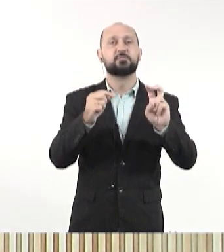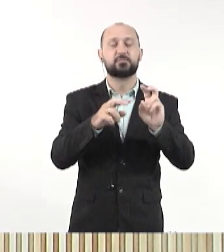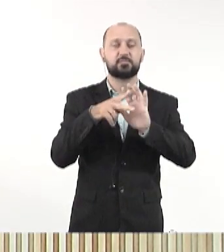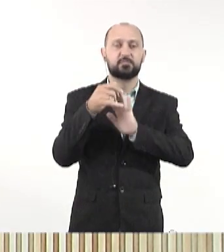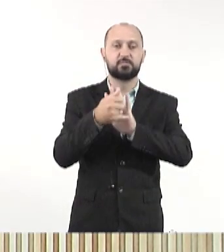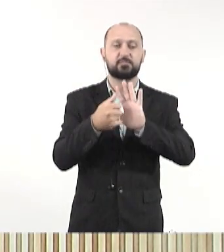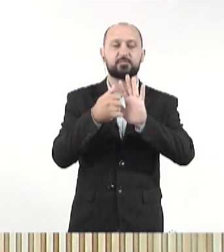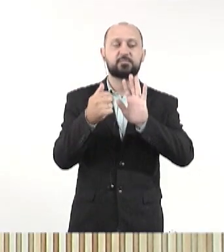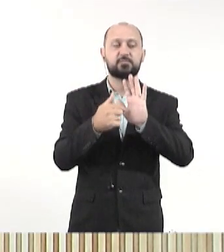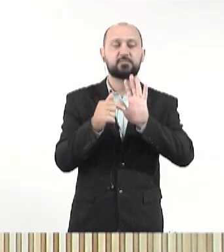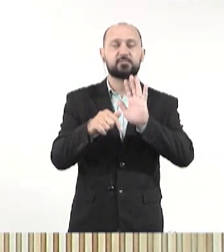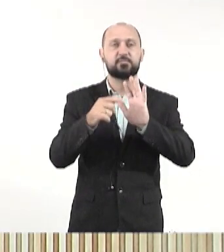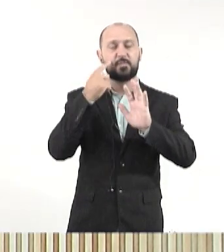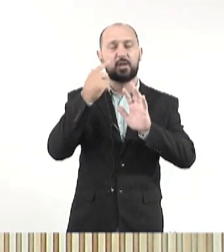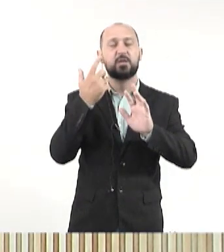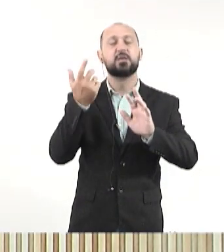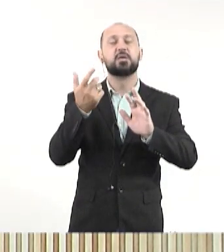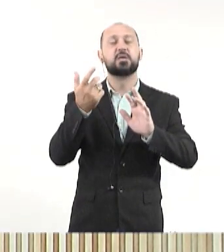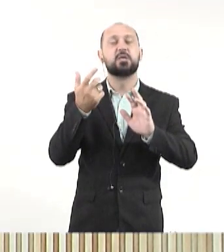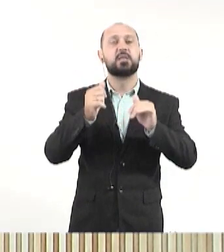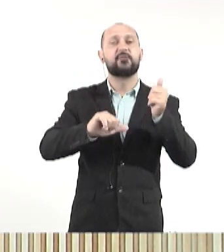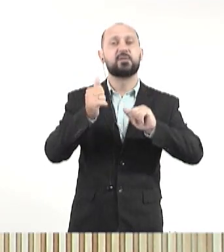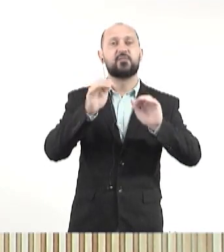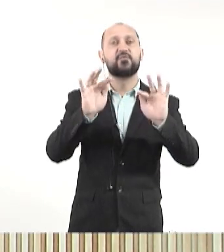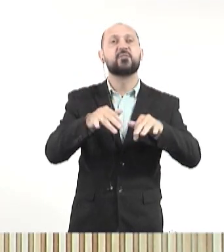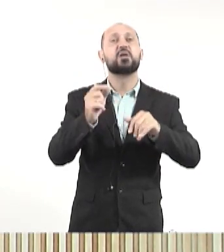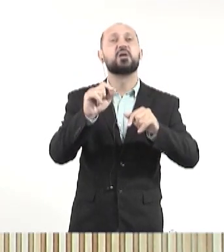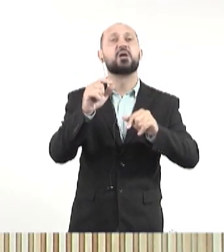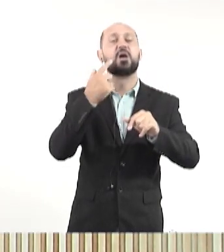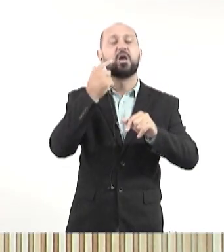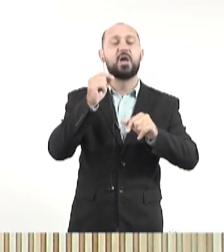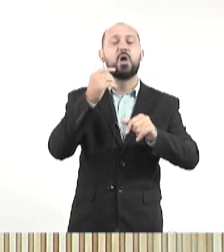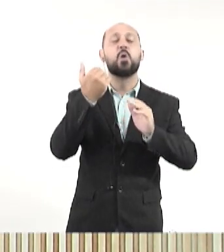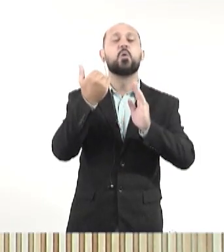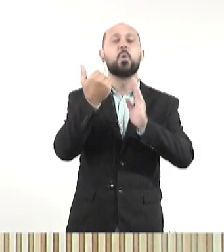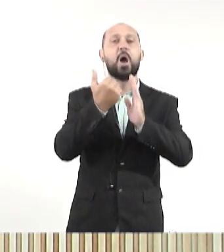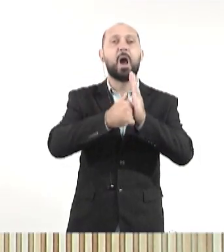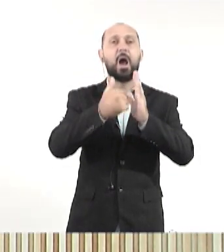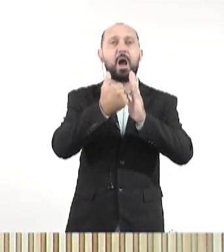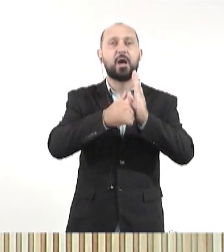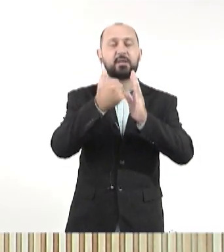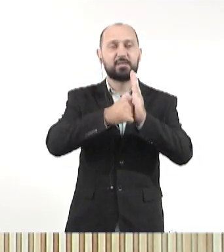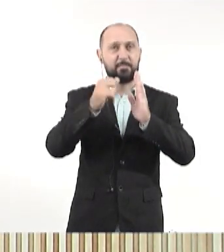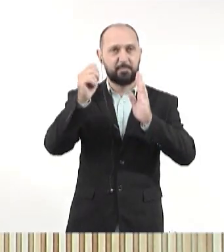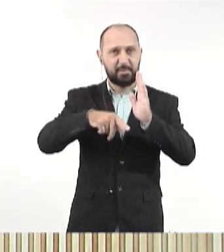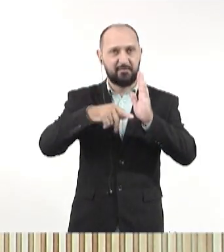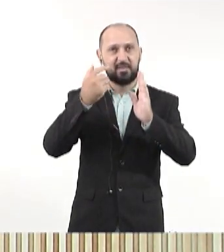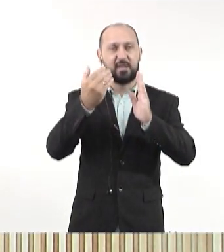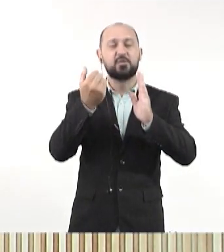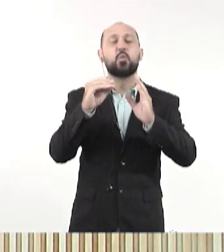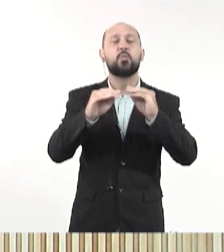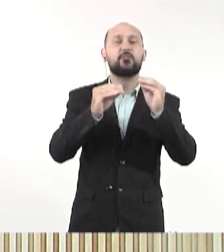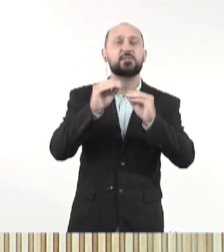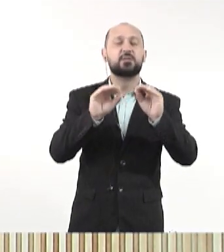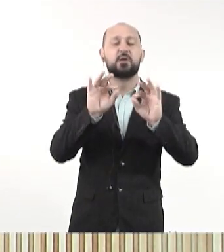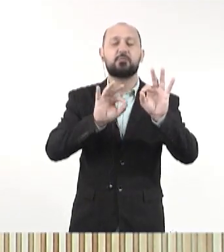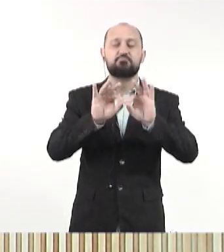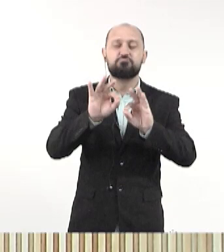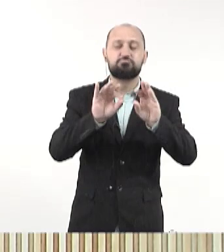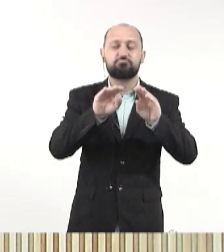projeto aqui no redação final, que trata do plano de amortização para o déficit da Previdência Estadual.